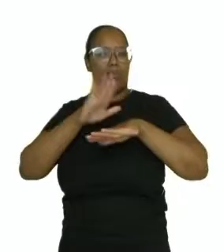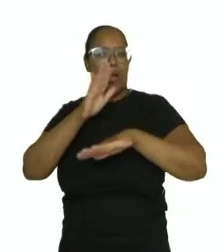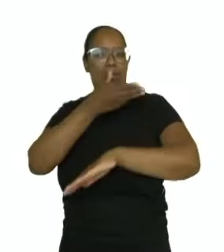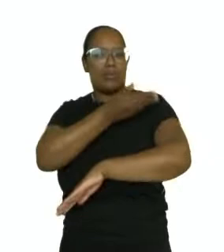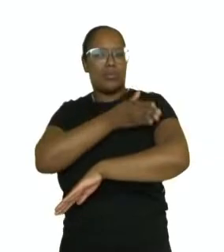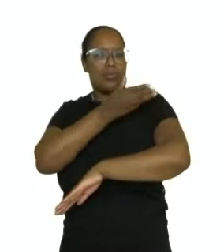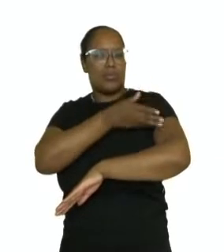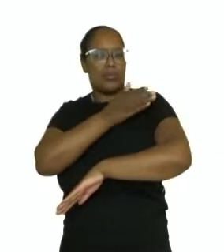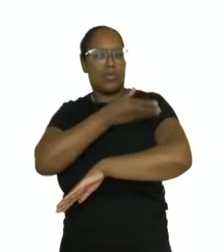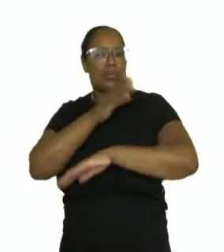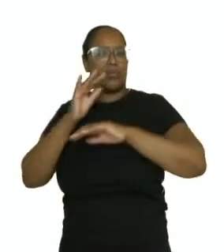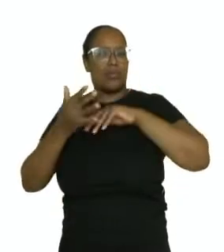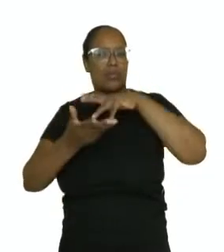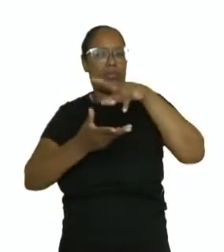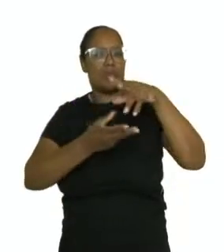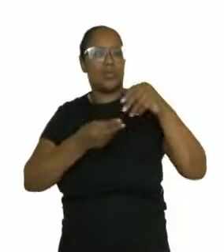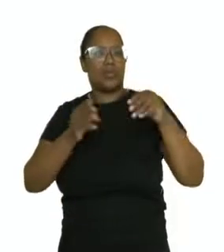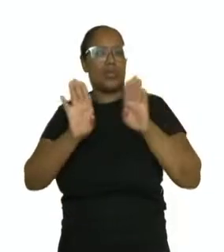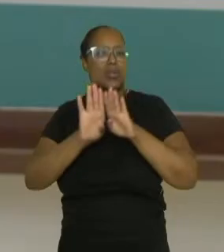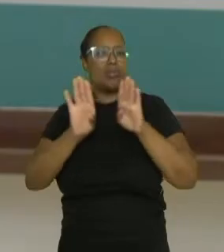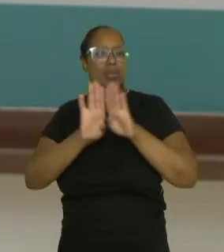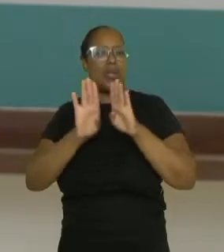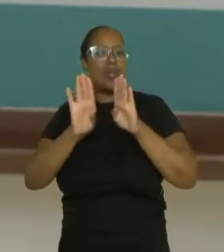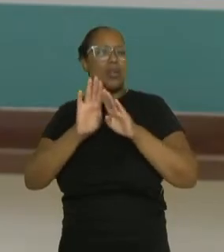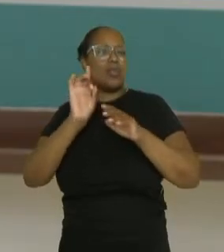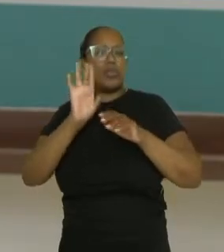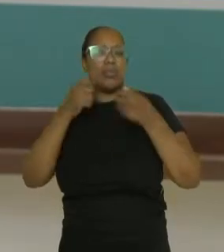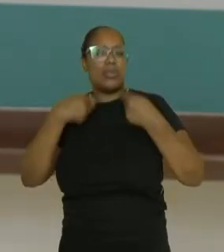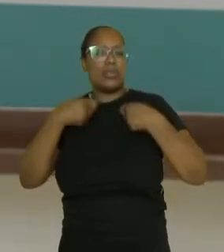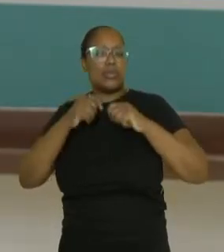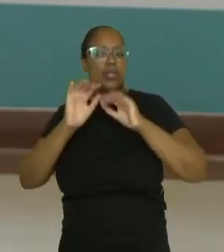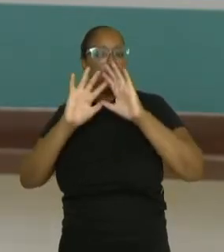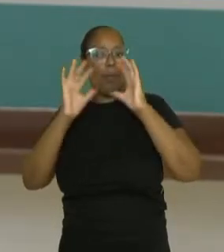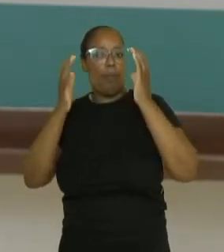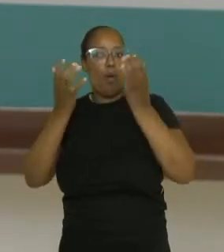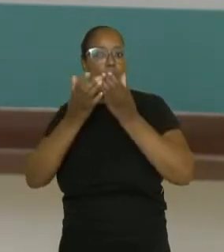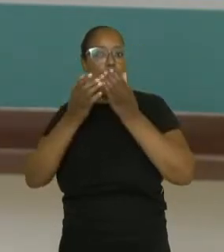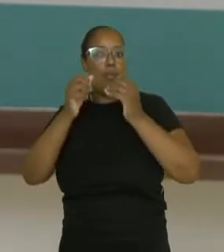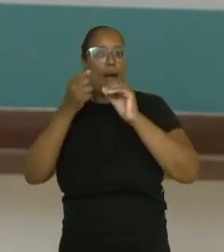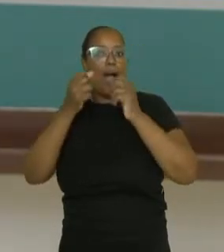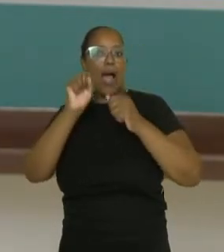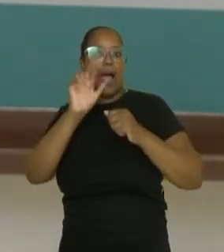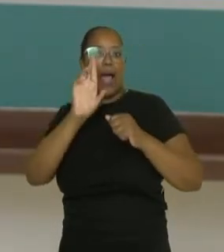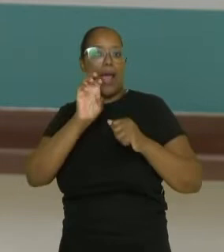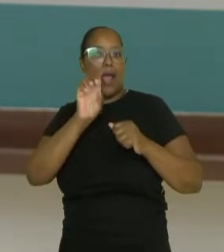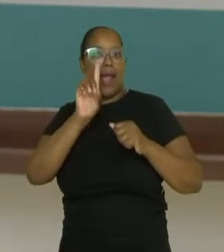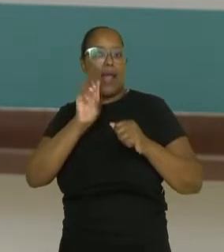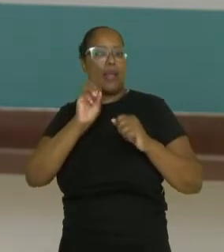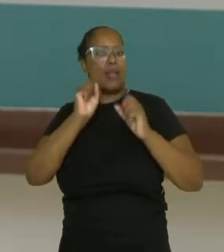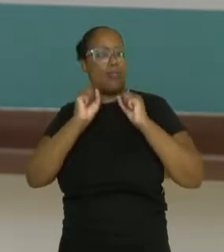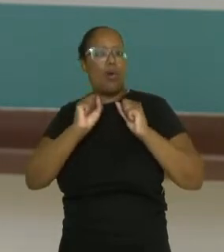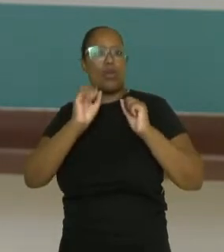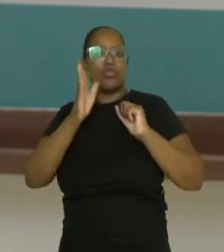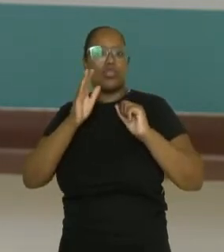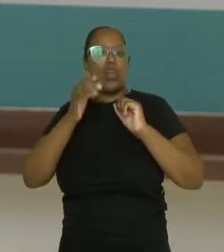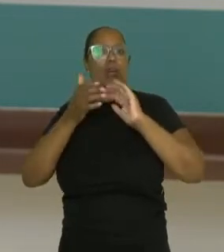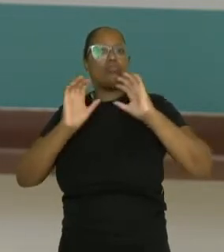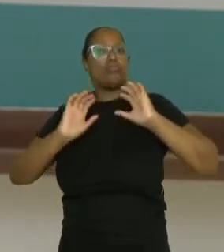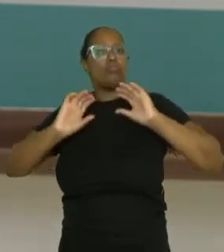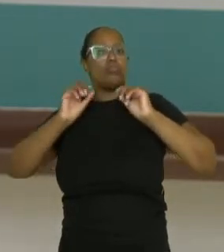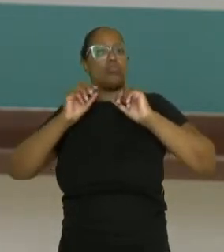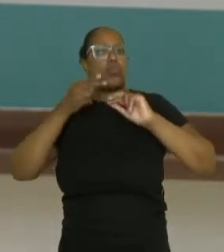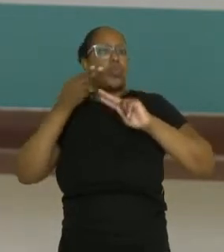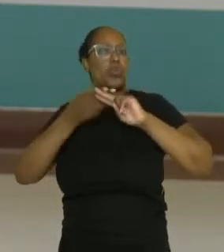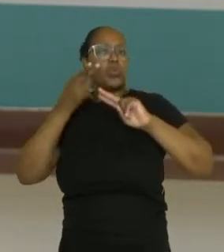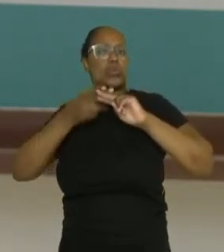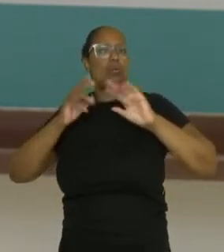modalidade democrática e de fácil acesso precisa de uma bola de uma rede né e pronto já pode sair jogar vôlei mas será possível uma pessoa com